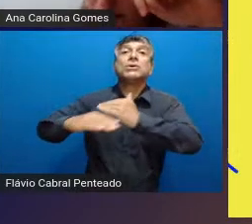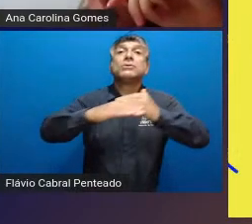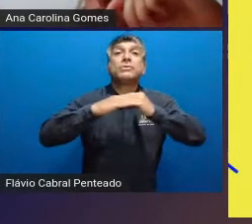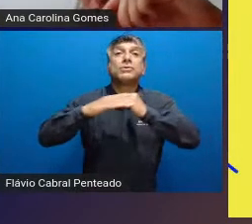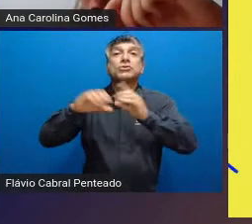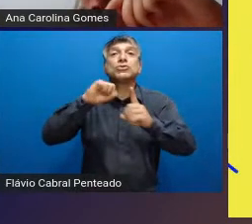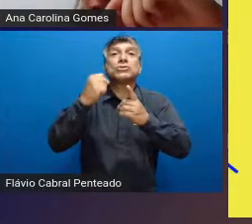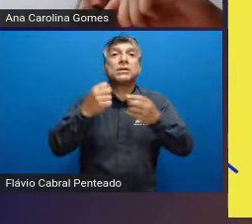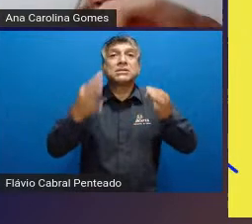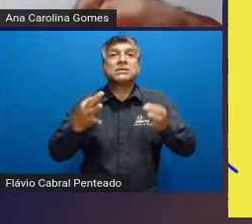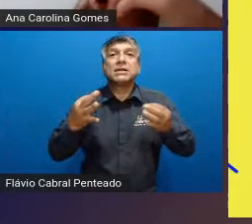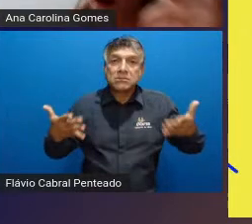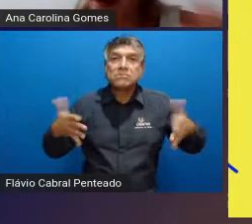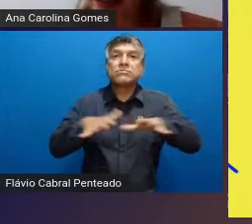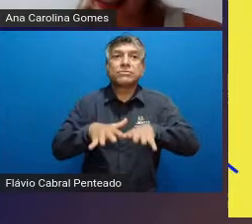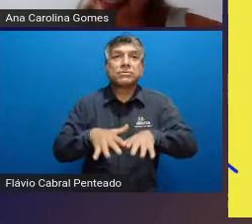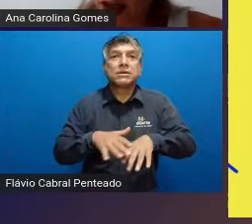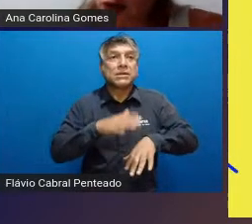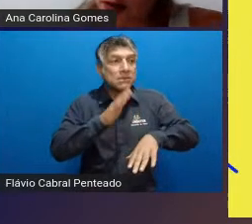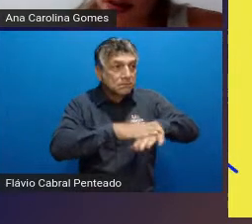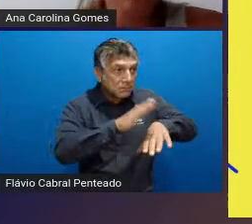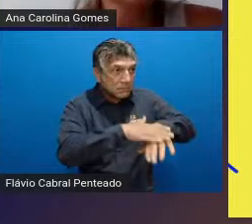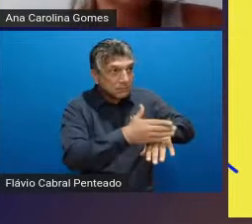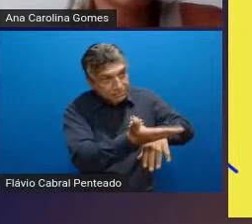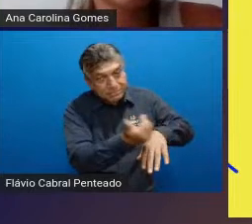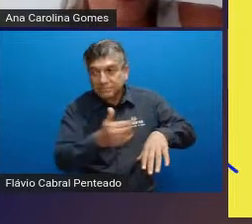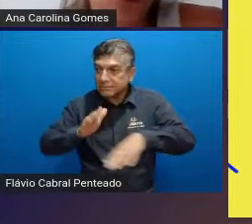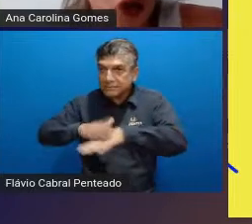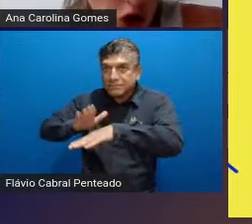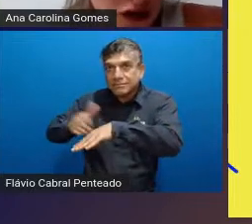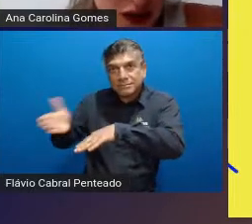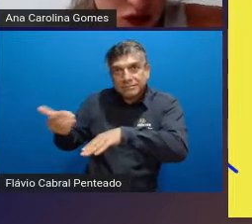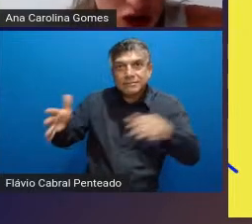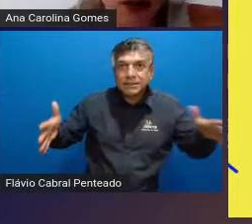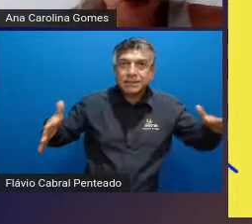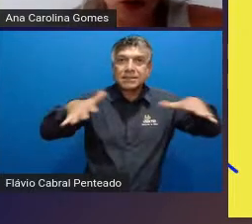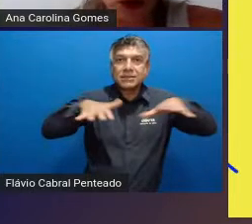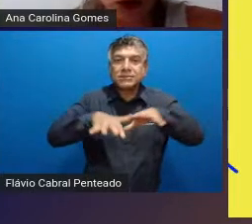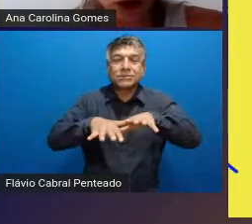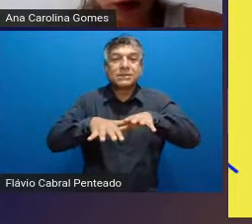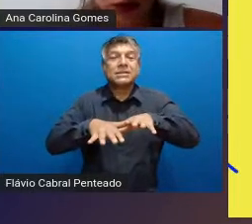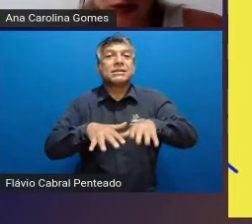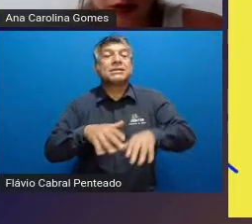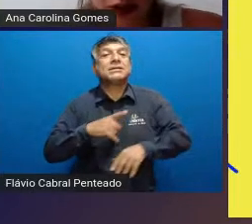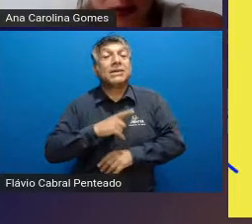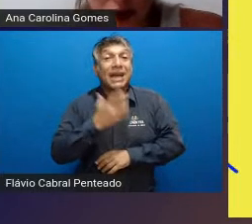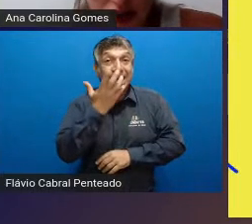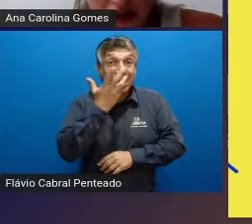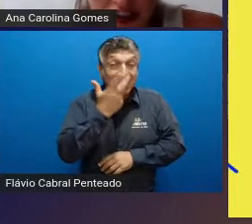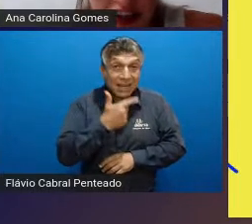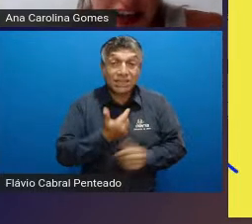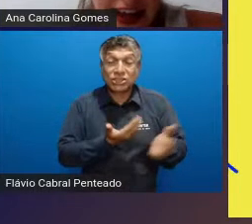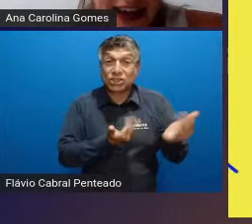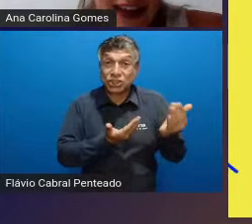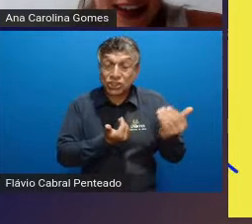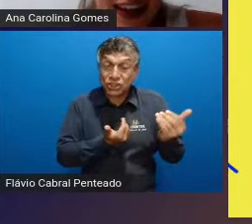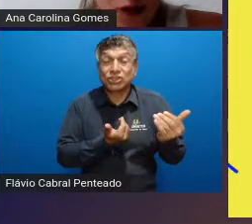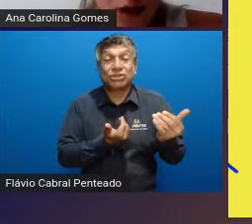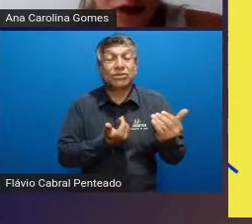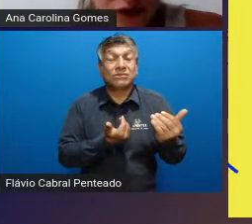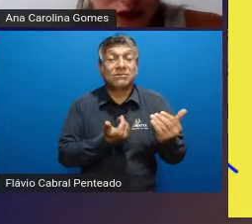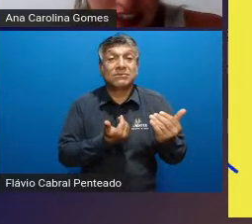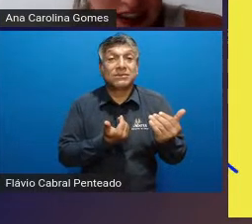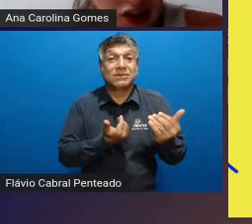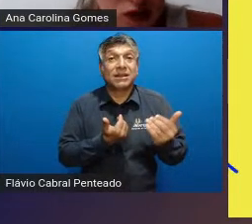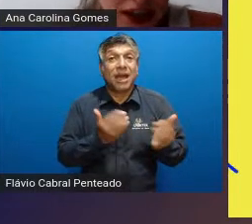ou seja a gente tem que compreender que a inclusão da criança e do jovem autista no mundo esportivo ela